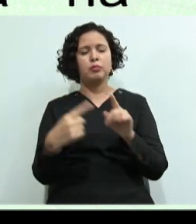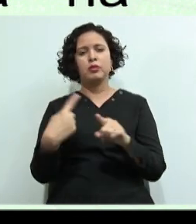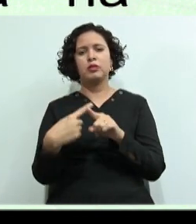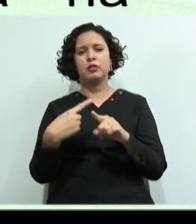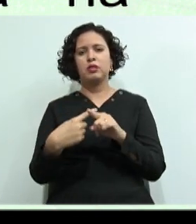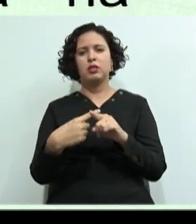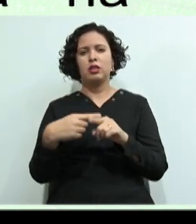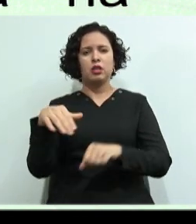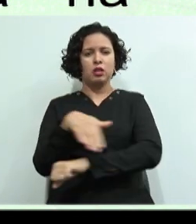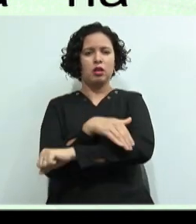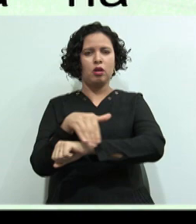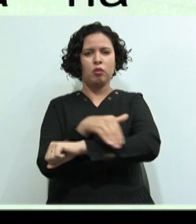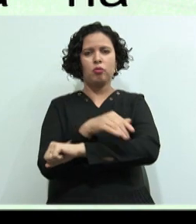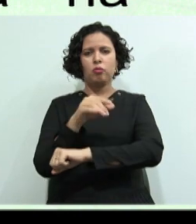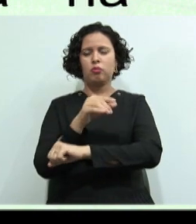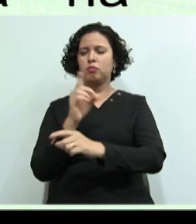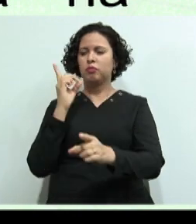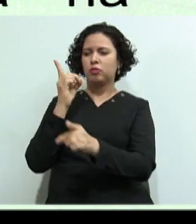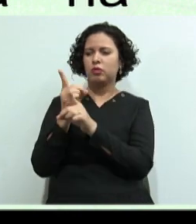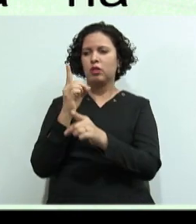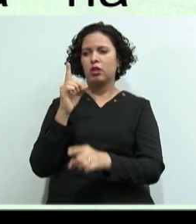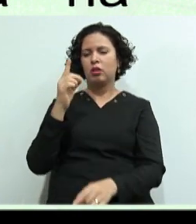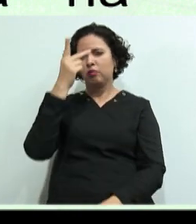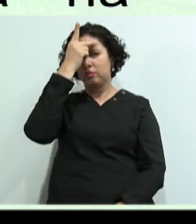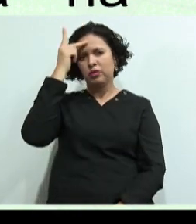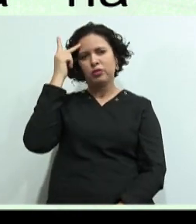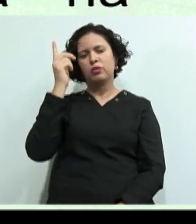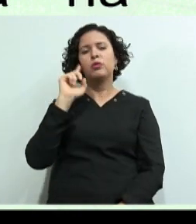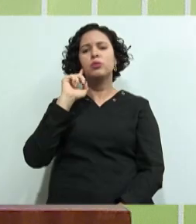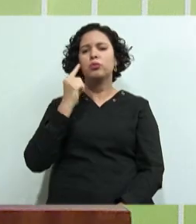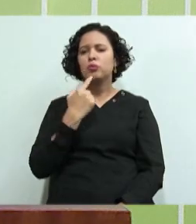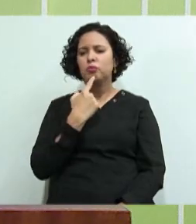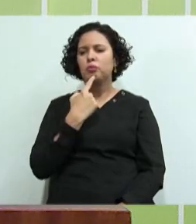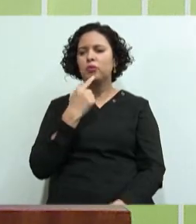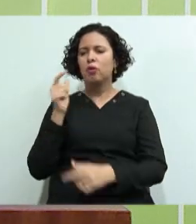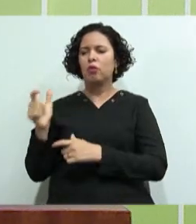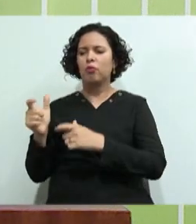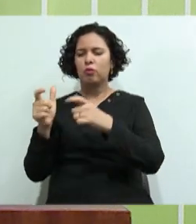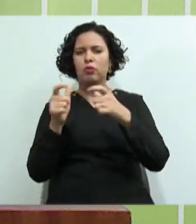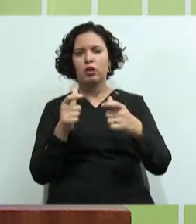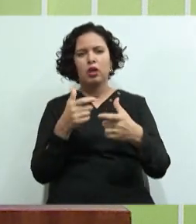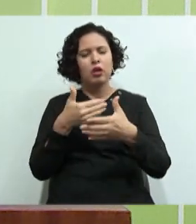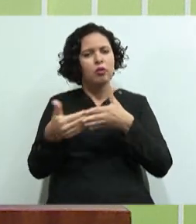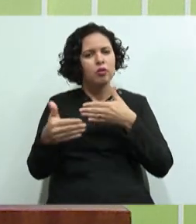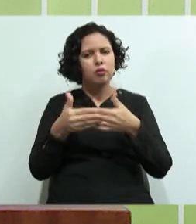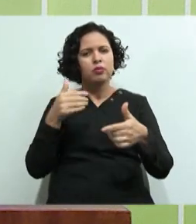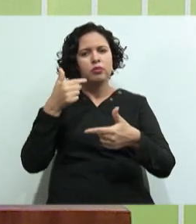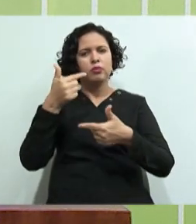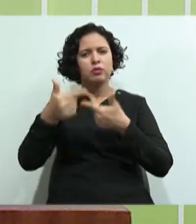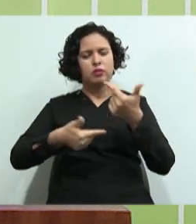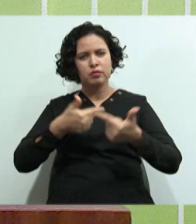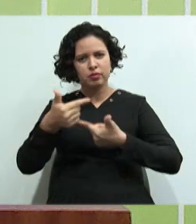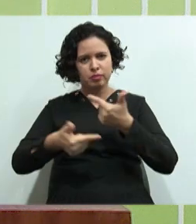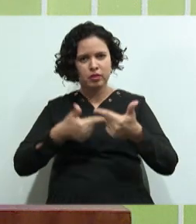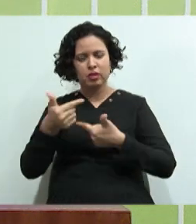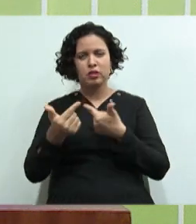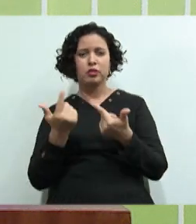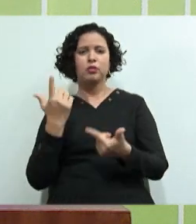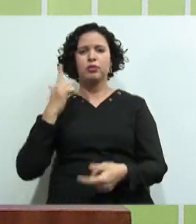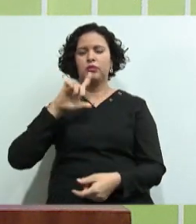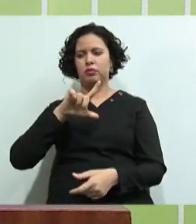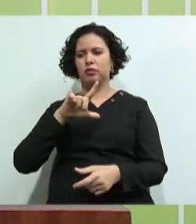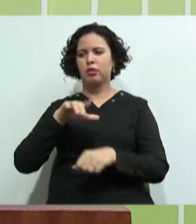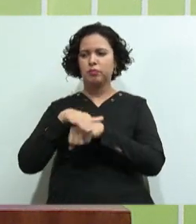surda Na rua, né? Uma pessoa surda No supermercado E principalmente No seu ambiente De trabalho E conseguir desenvolver Uma